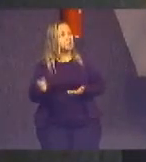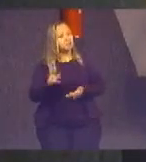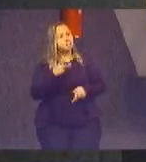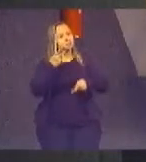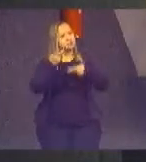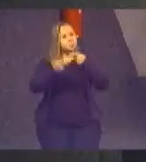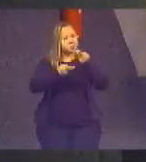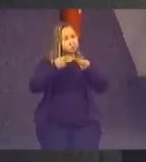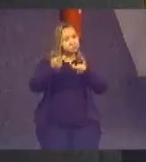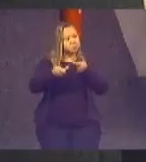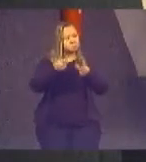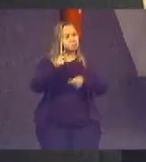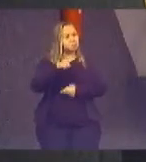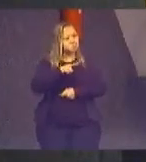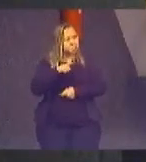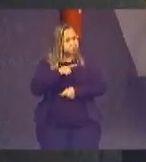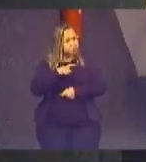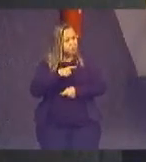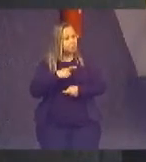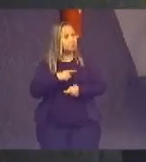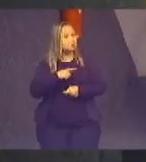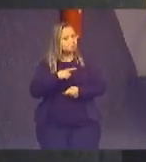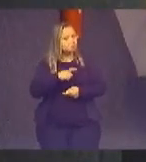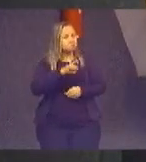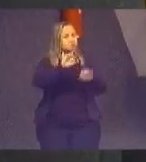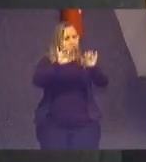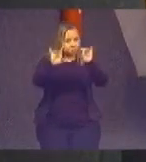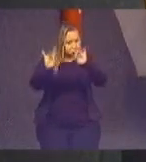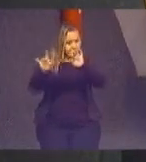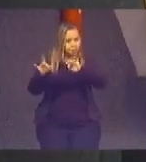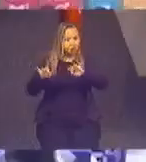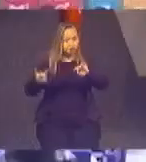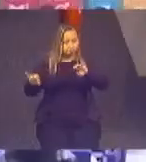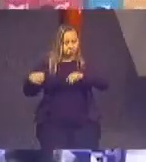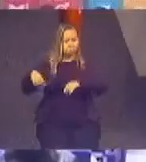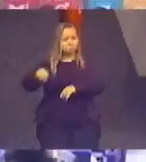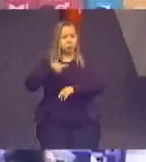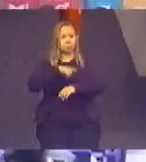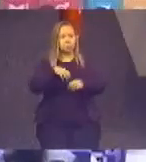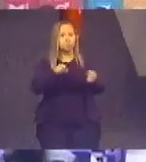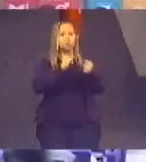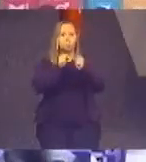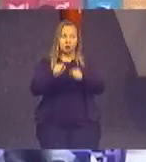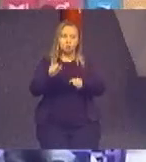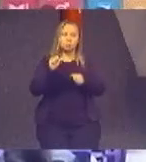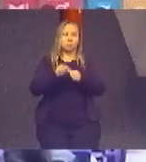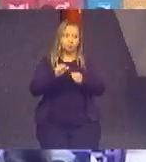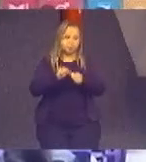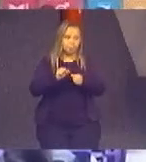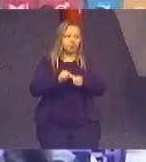isso existe e que cada um de nós podemos fazer.